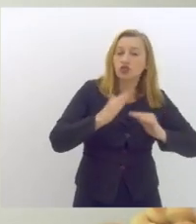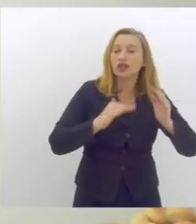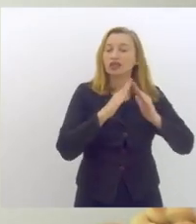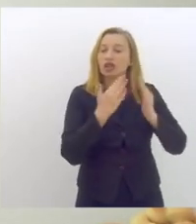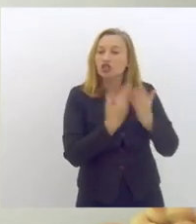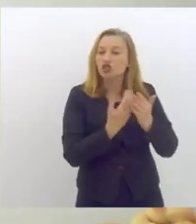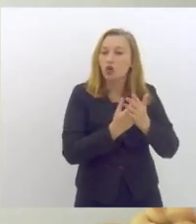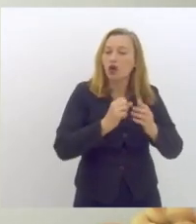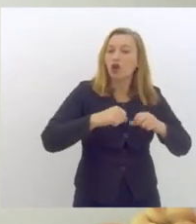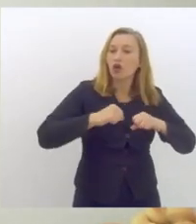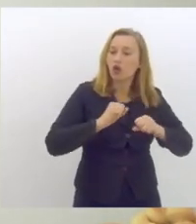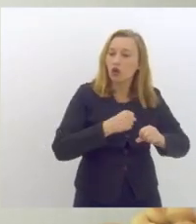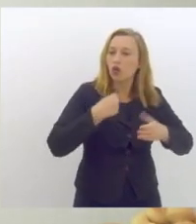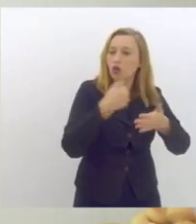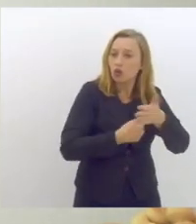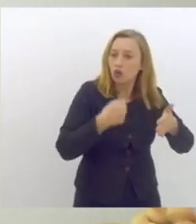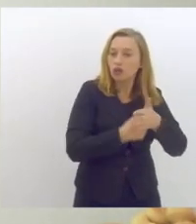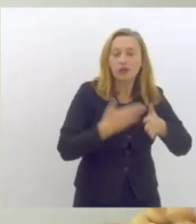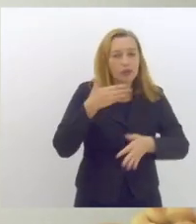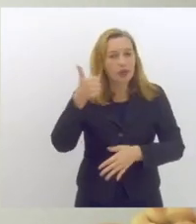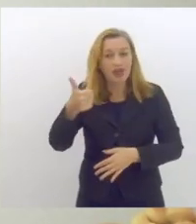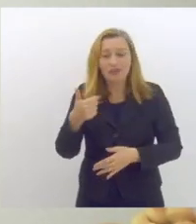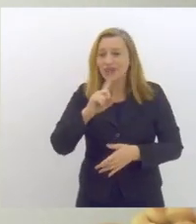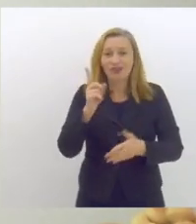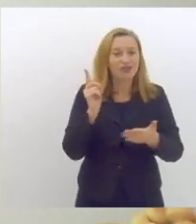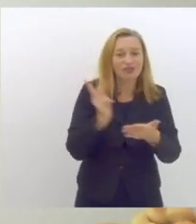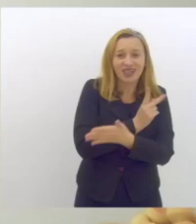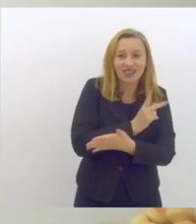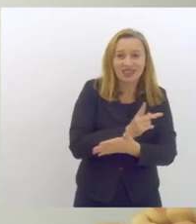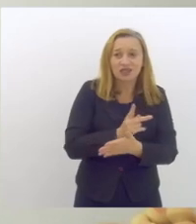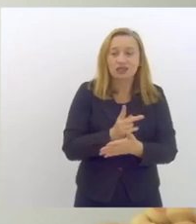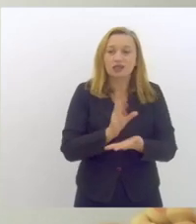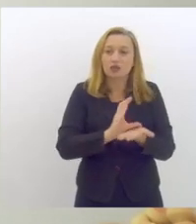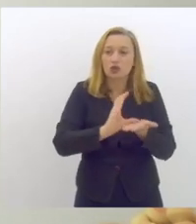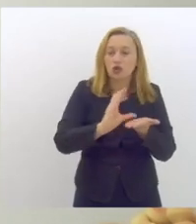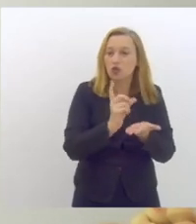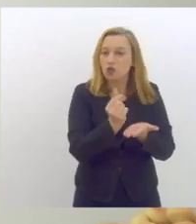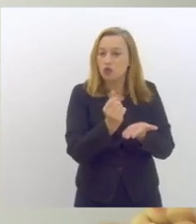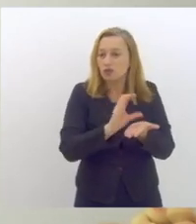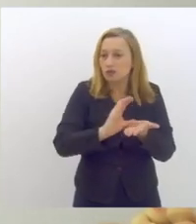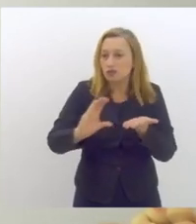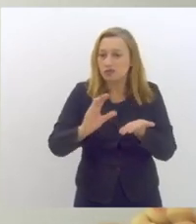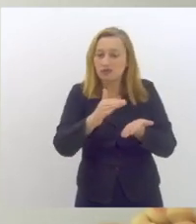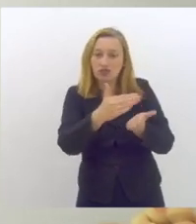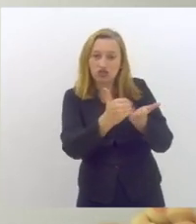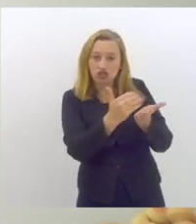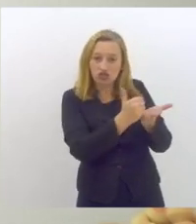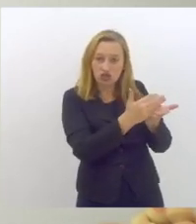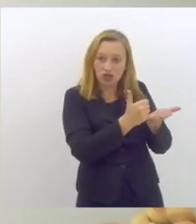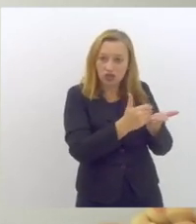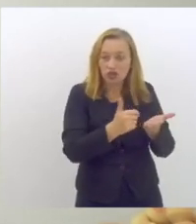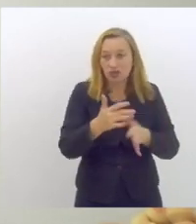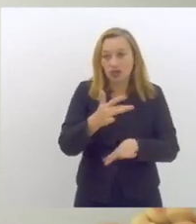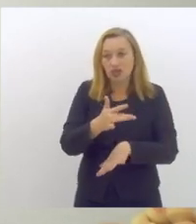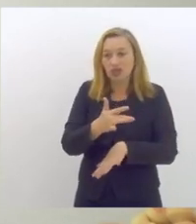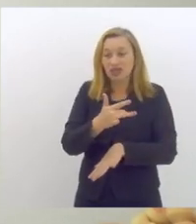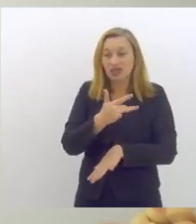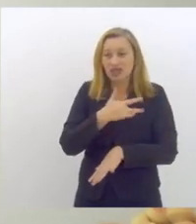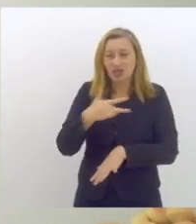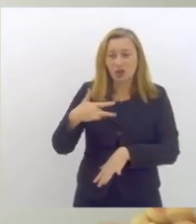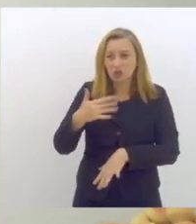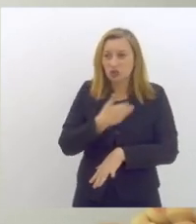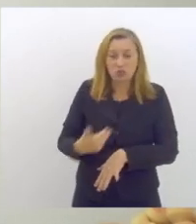lutam para que melhorem mas não vem a melhora os recursos da educação estão tirando da saúde pública nem se fala